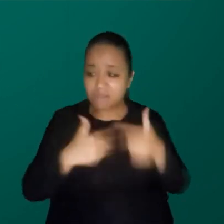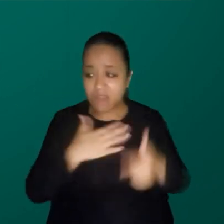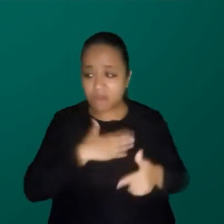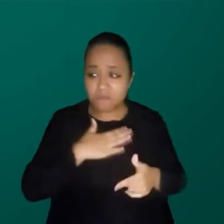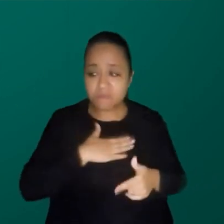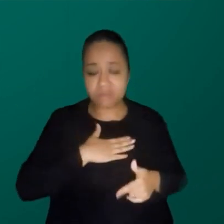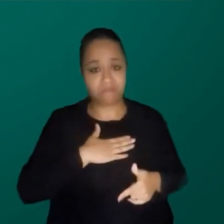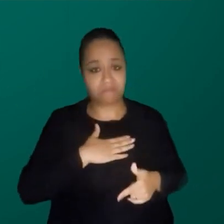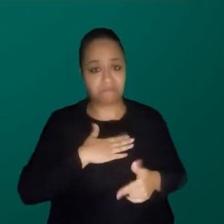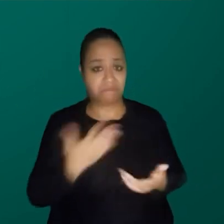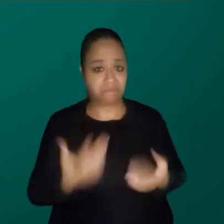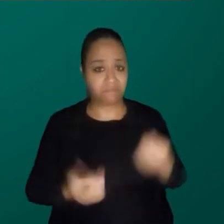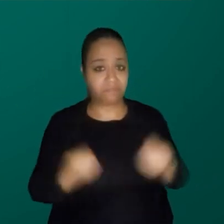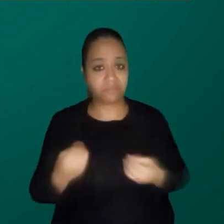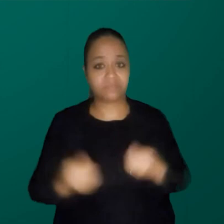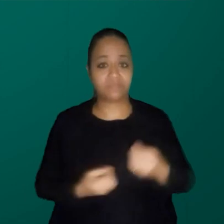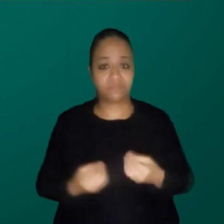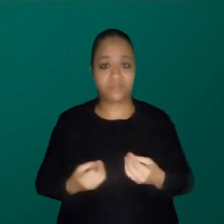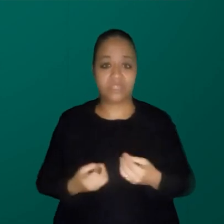comigo. É uma coisa assim bizarra, né?